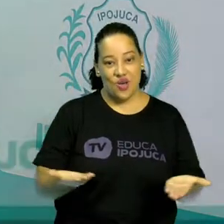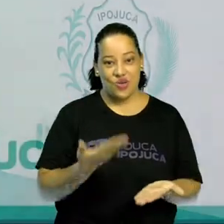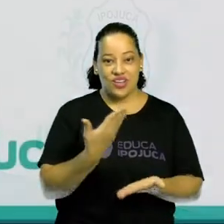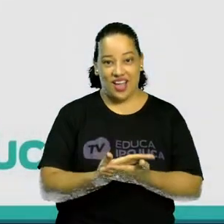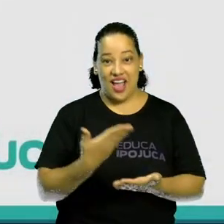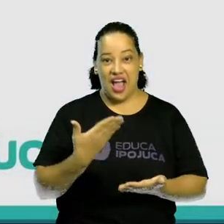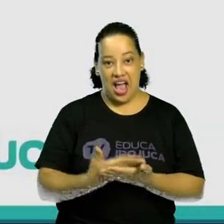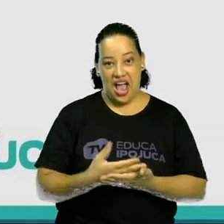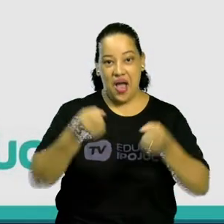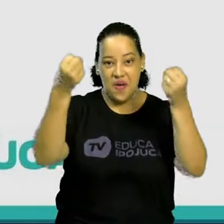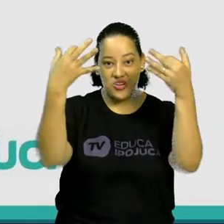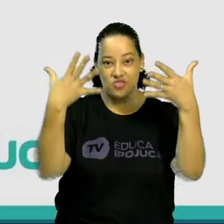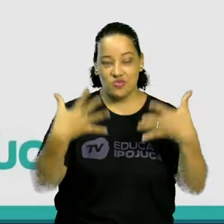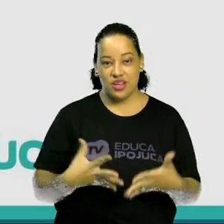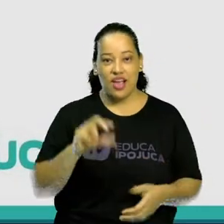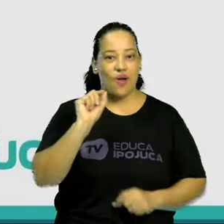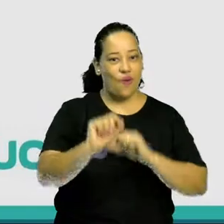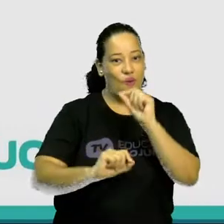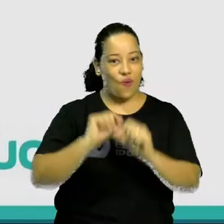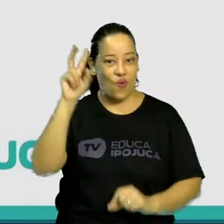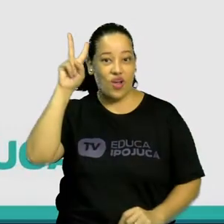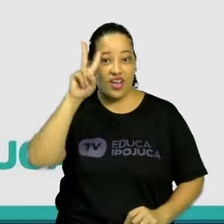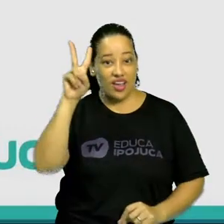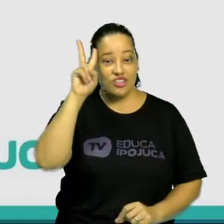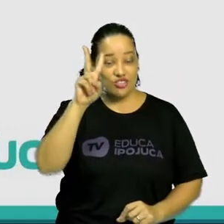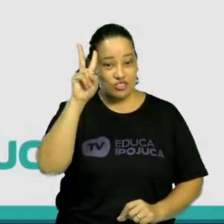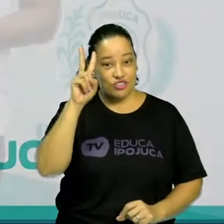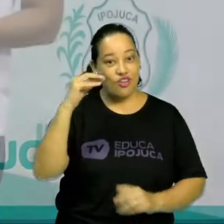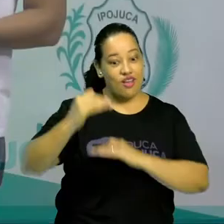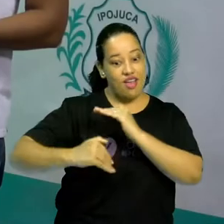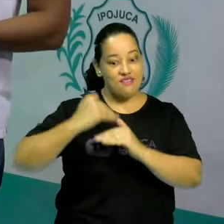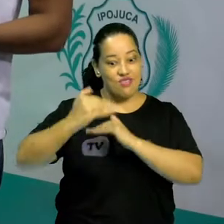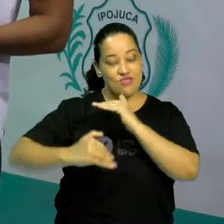sobre a história e evolução do jogo de salão.